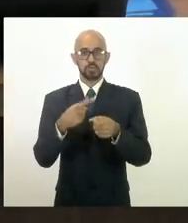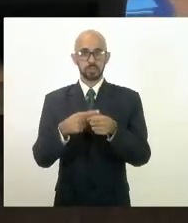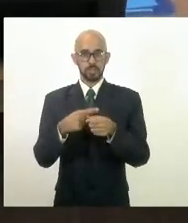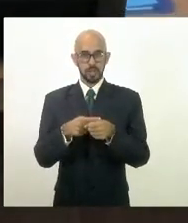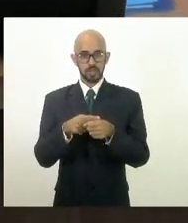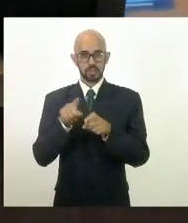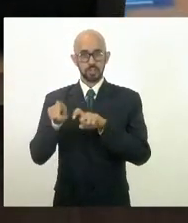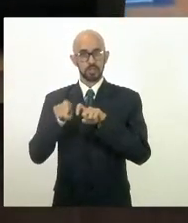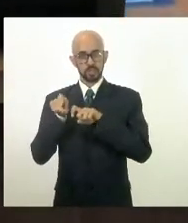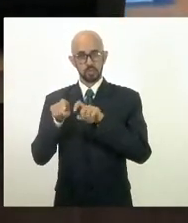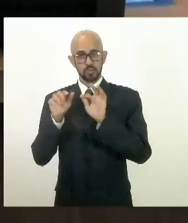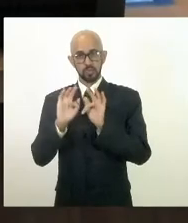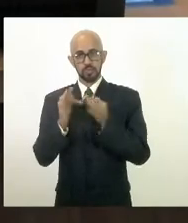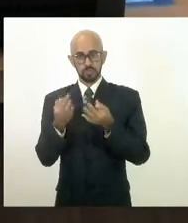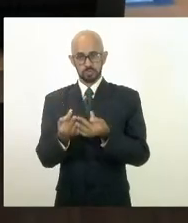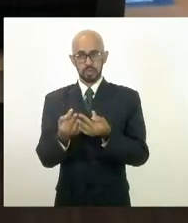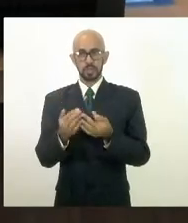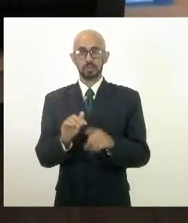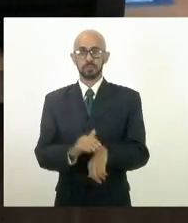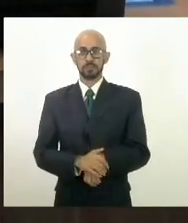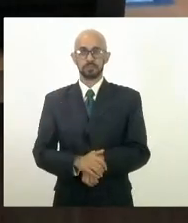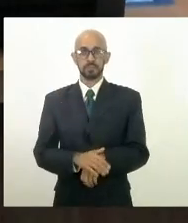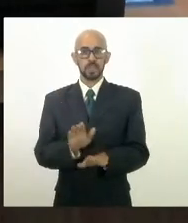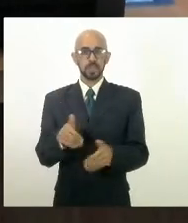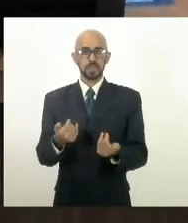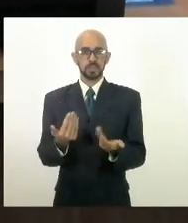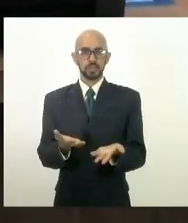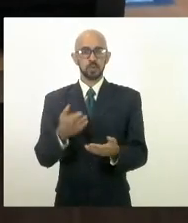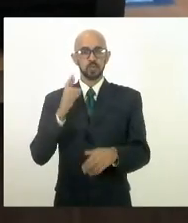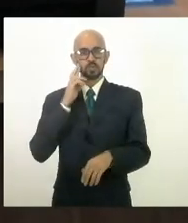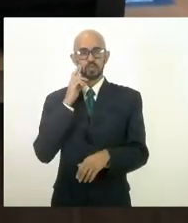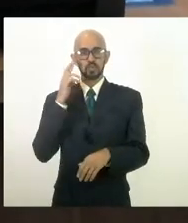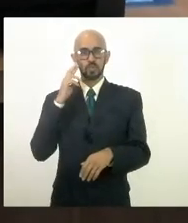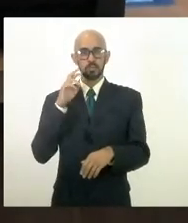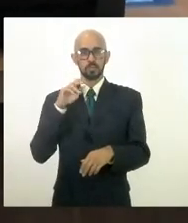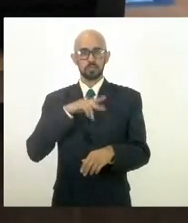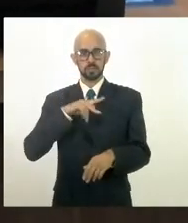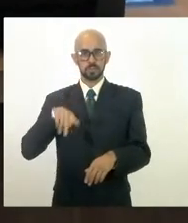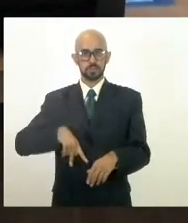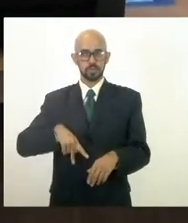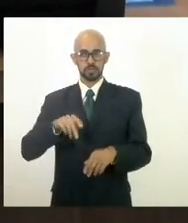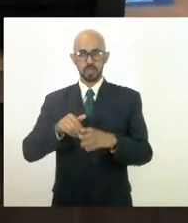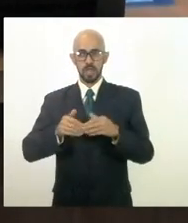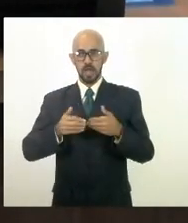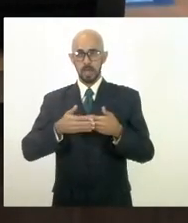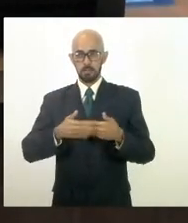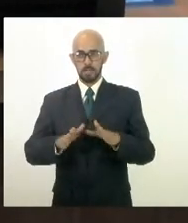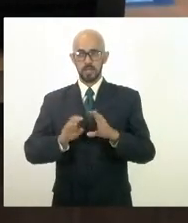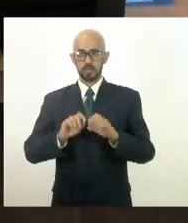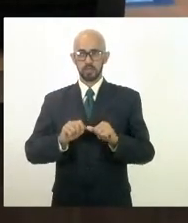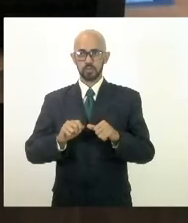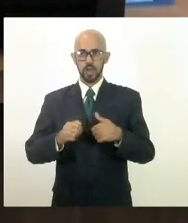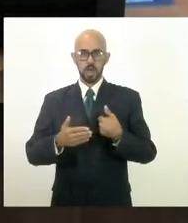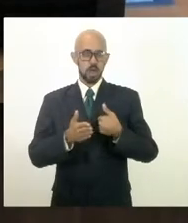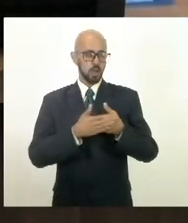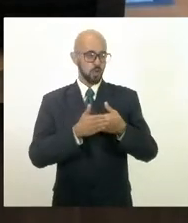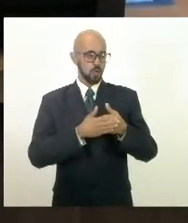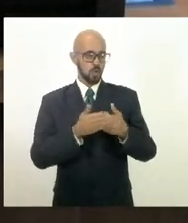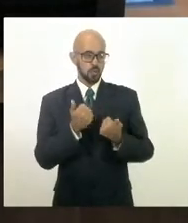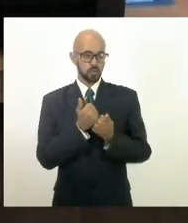agricultura familiar então senhor presidente está aberta aí a coautoria para todos os nobres deputados aí